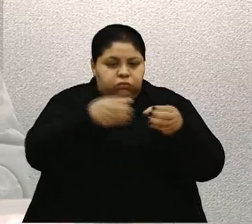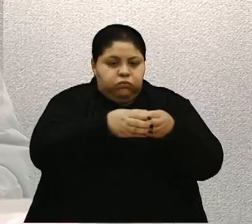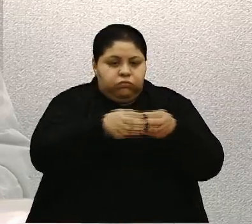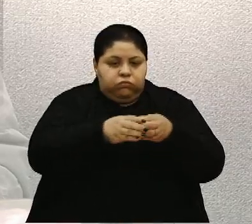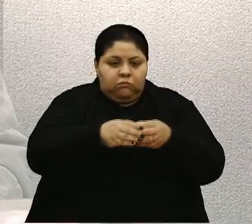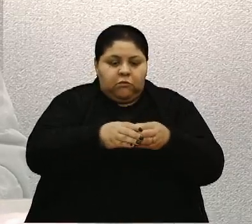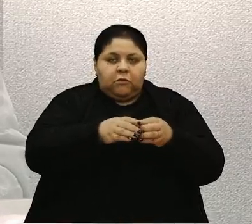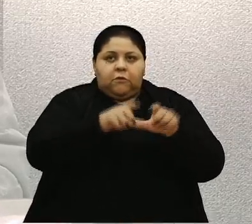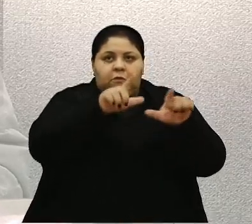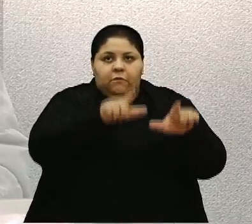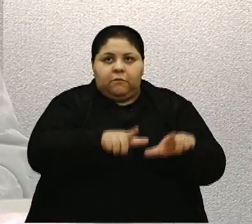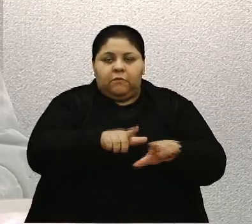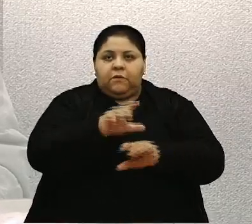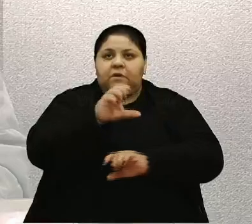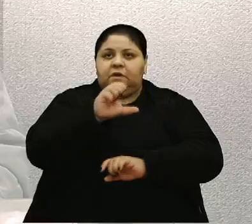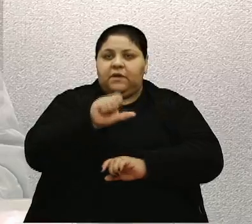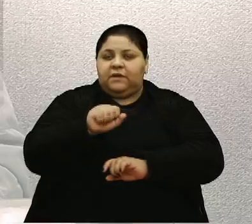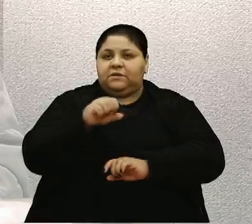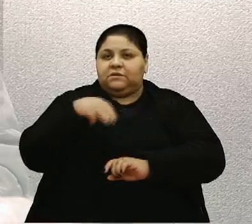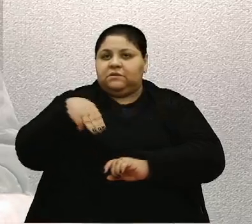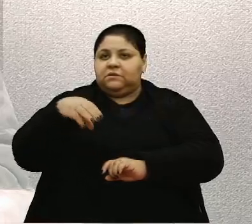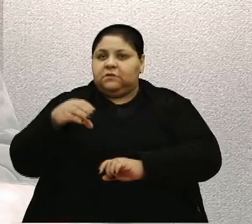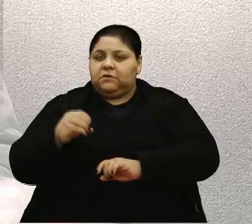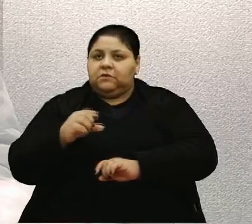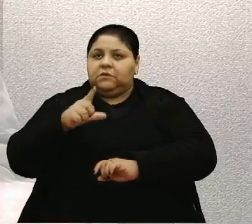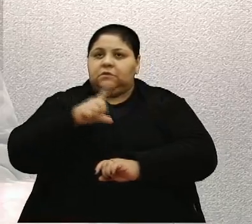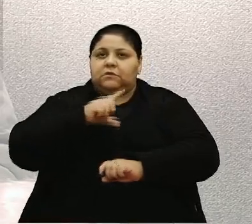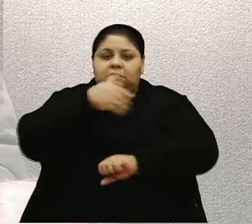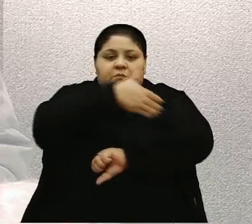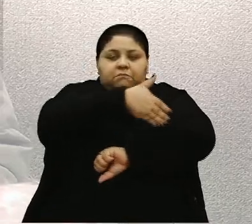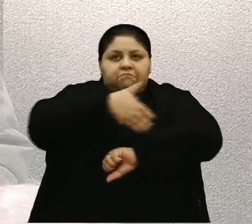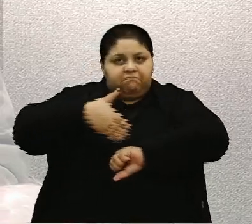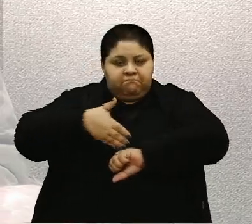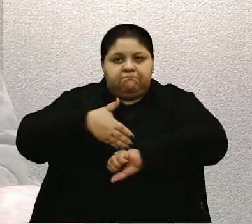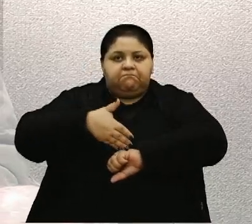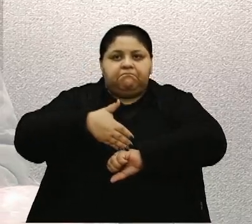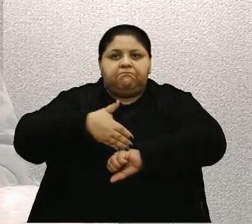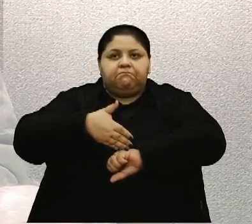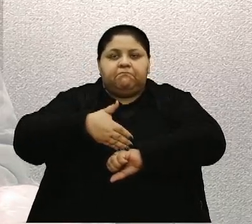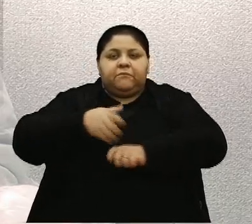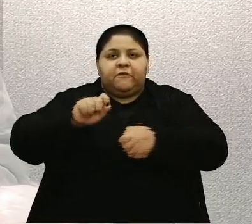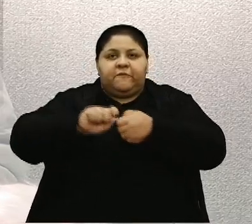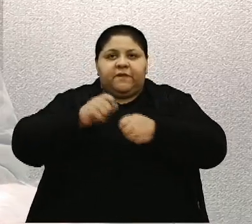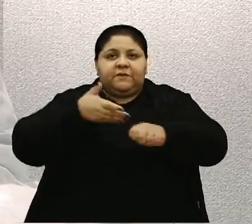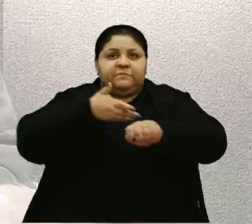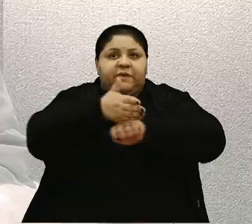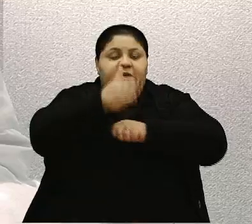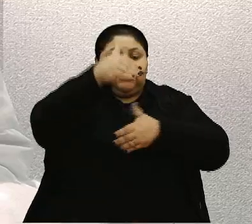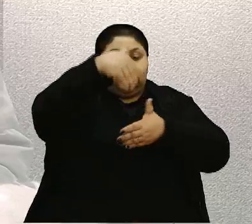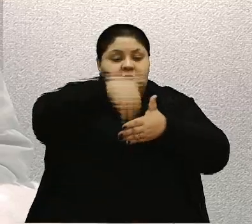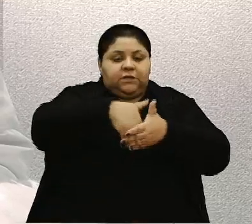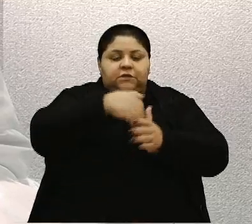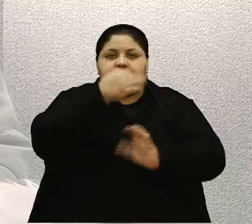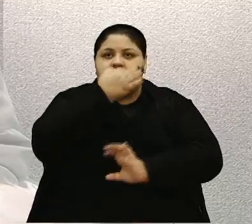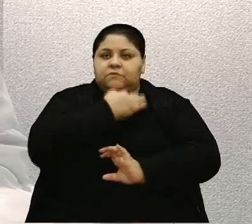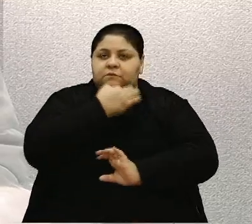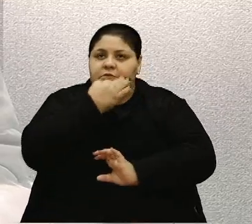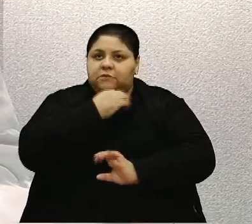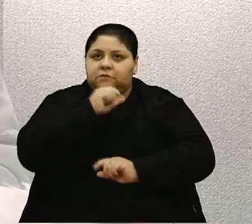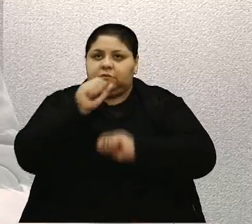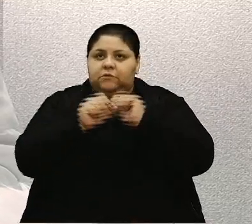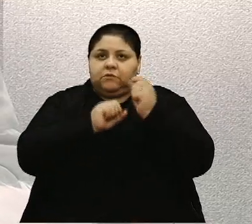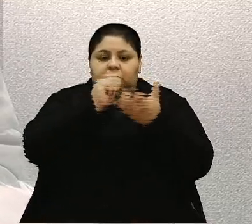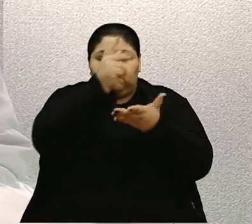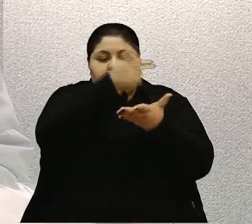SMU confirmou que a via a ser denominada está devidamente regularizada e consta na cartografia do município, conforme os